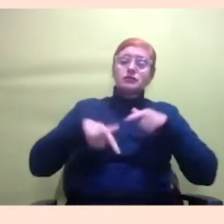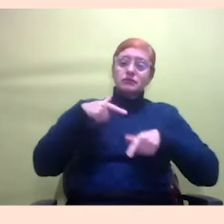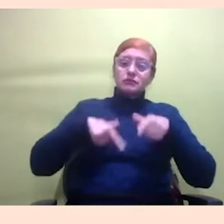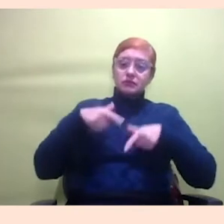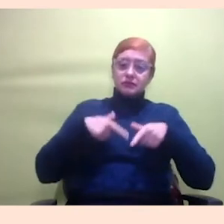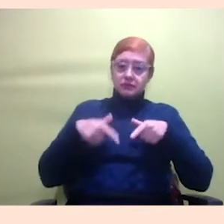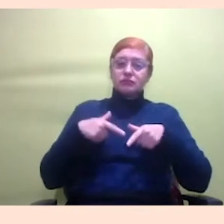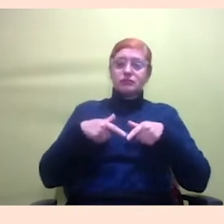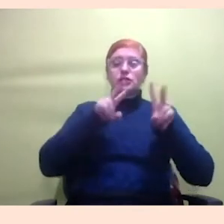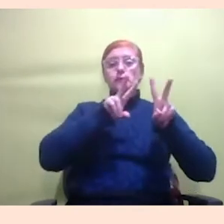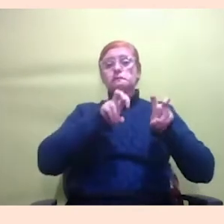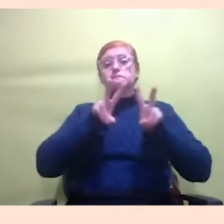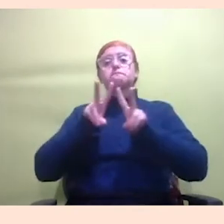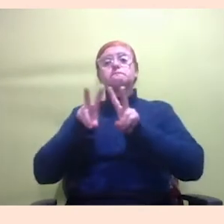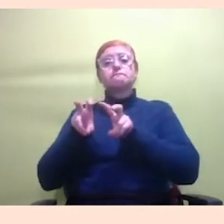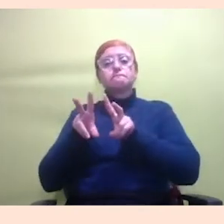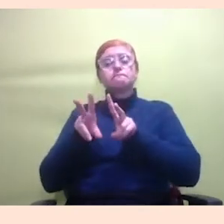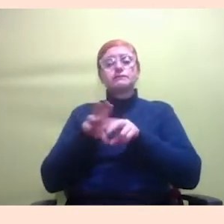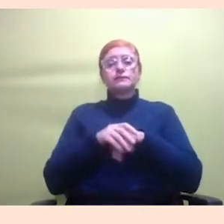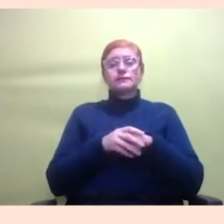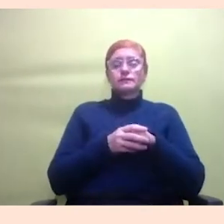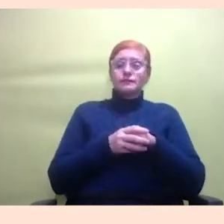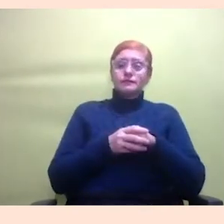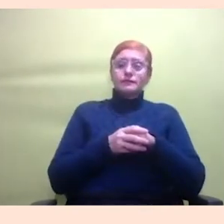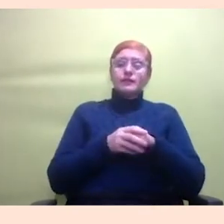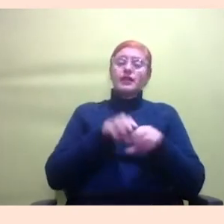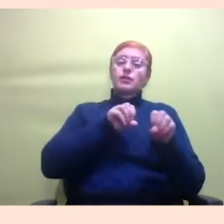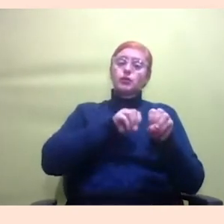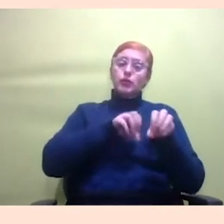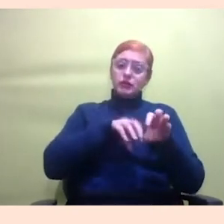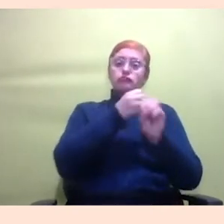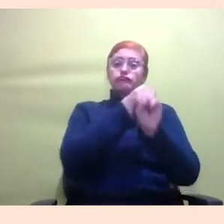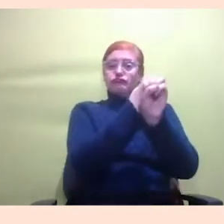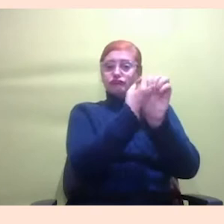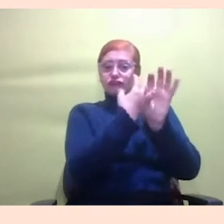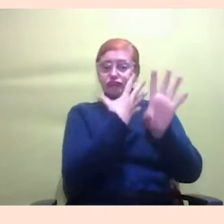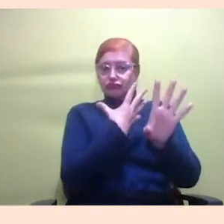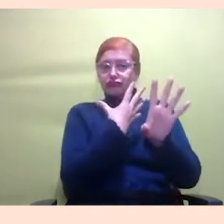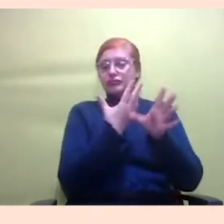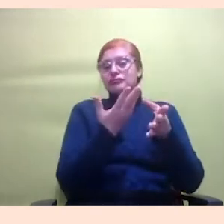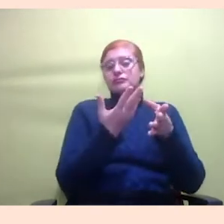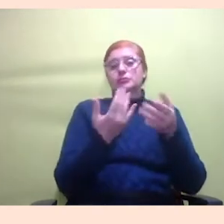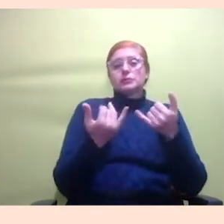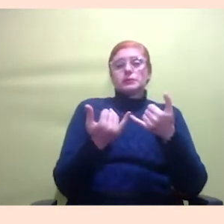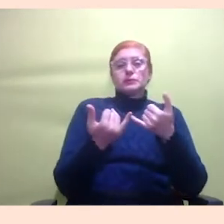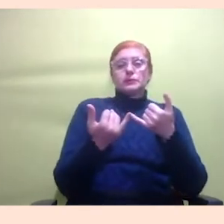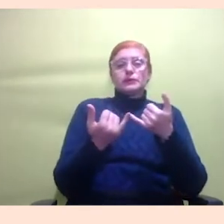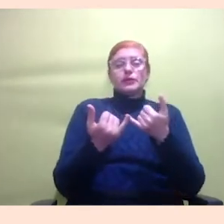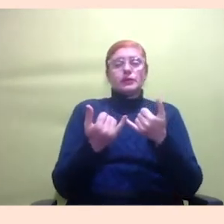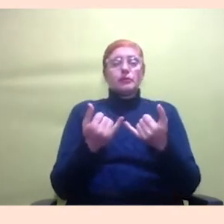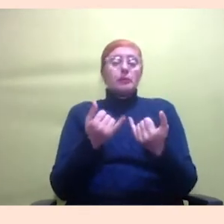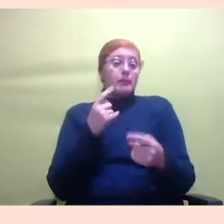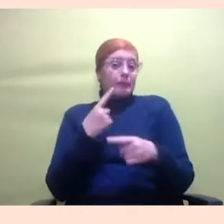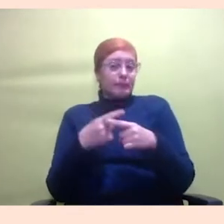na educação à distância. Porque, na pedagogia feminista presencial,